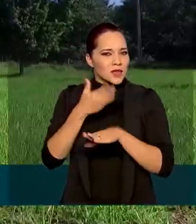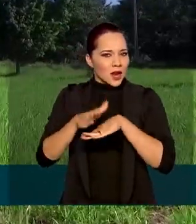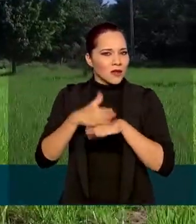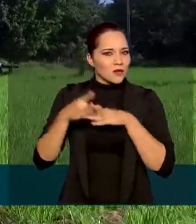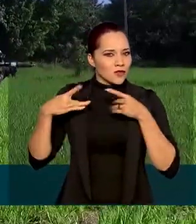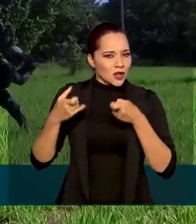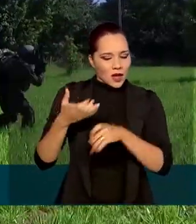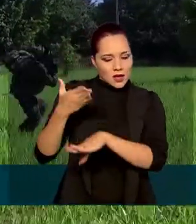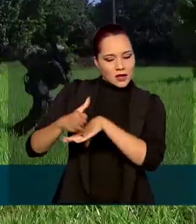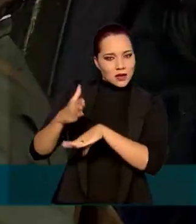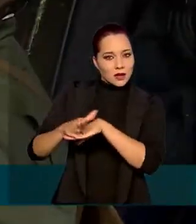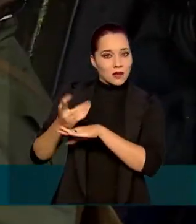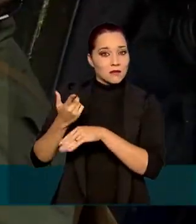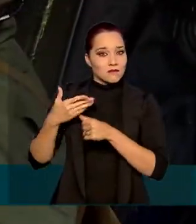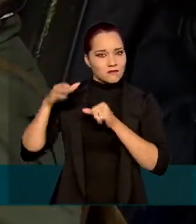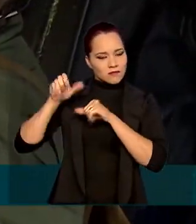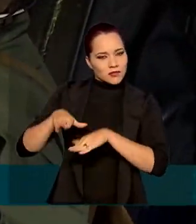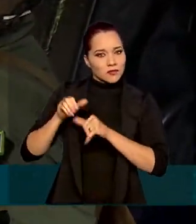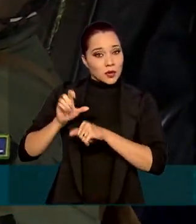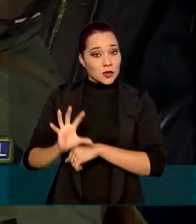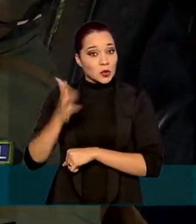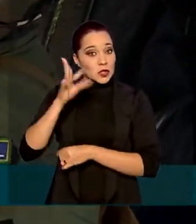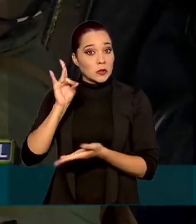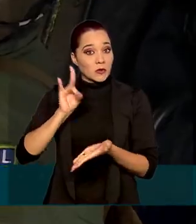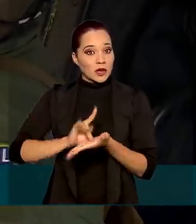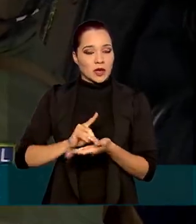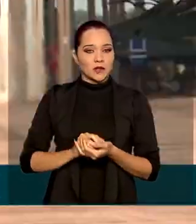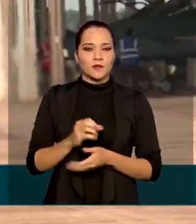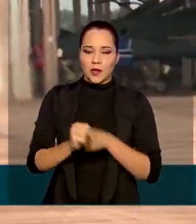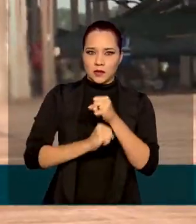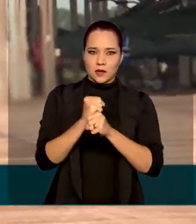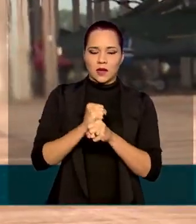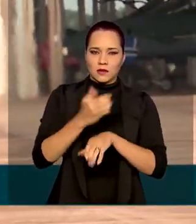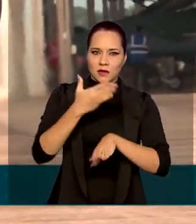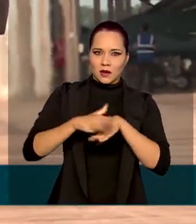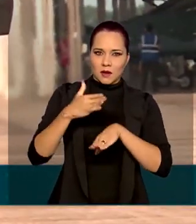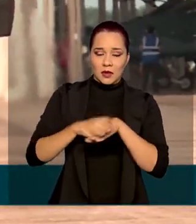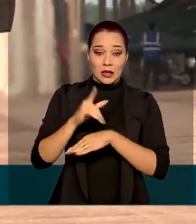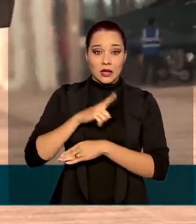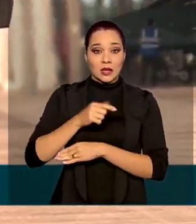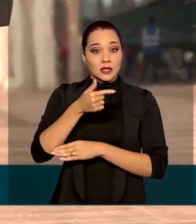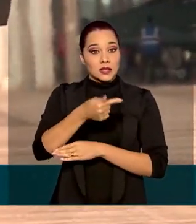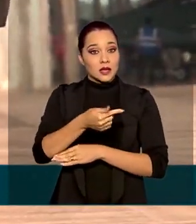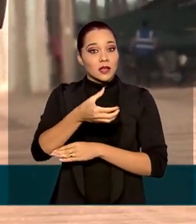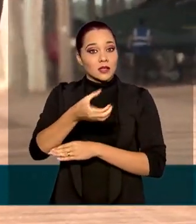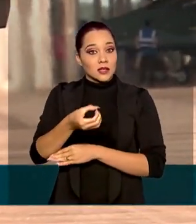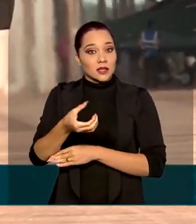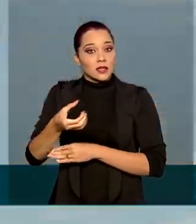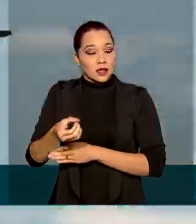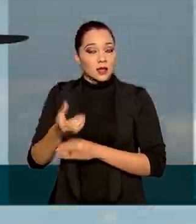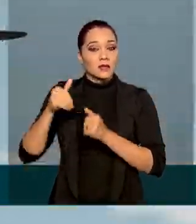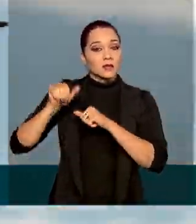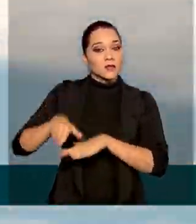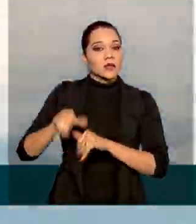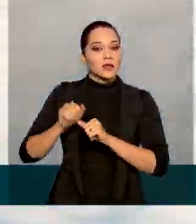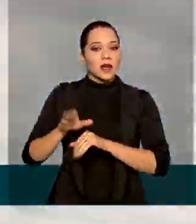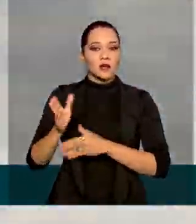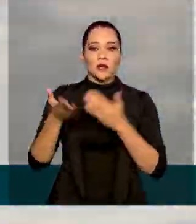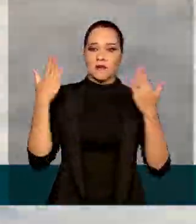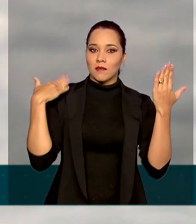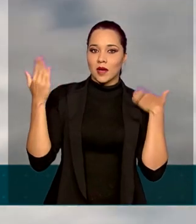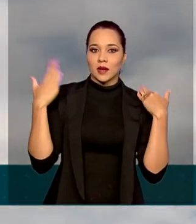treina militares para situações reais. Neste ano, treinamento mobilizou 700 militares da Marinha,